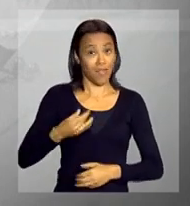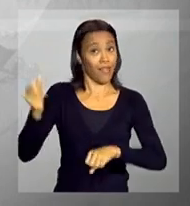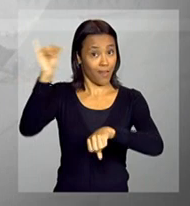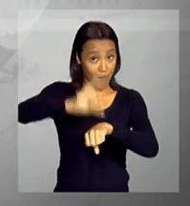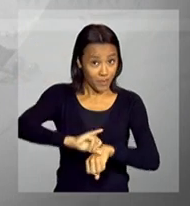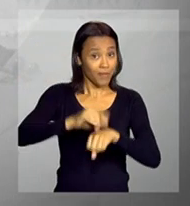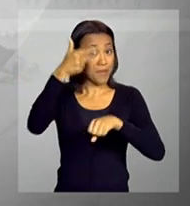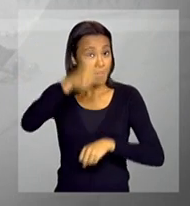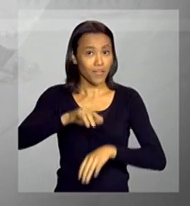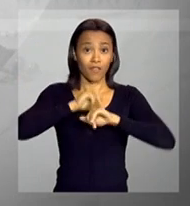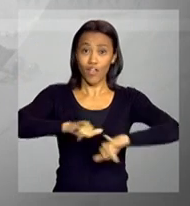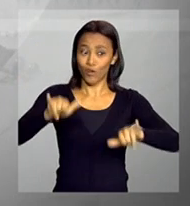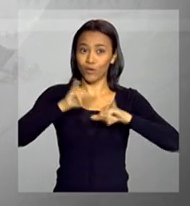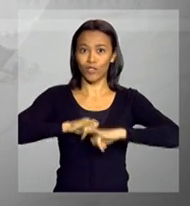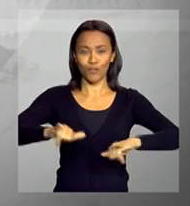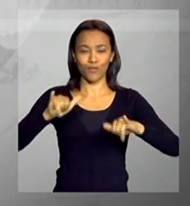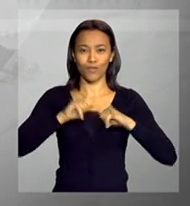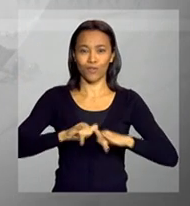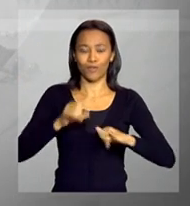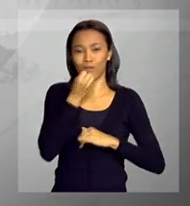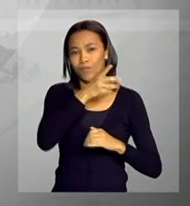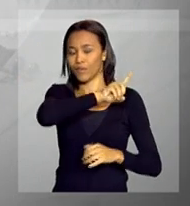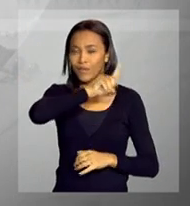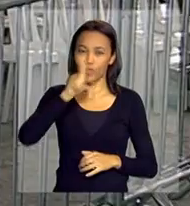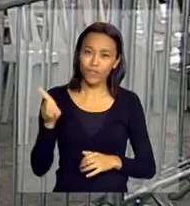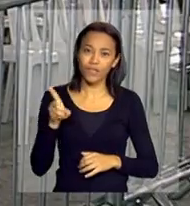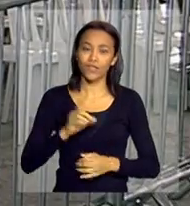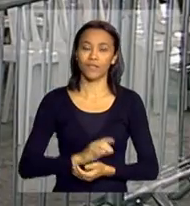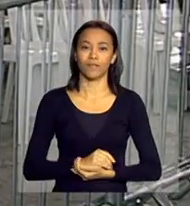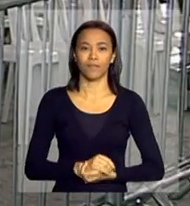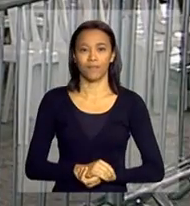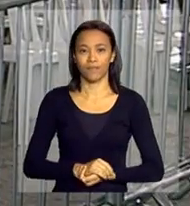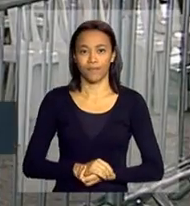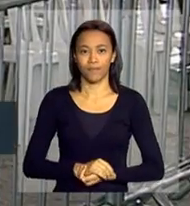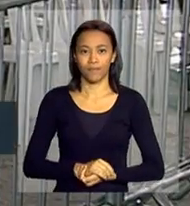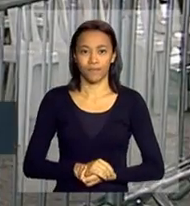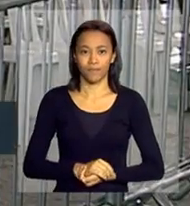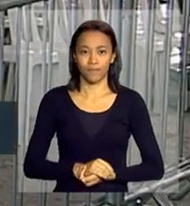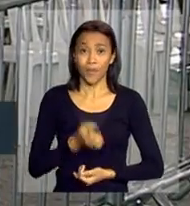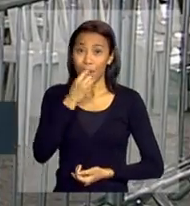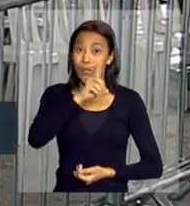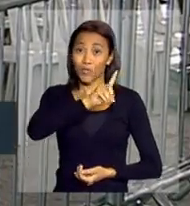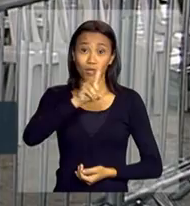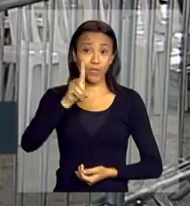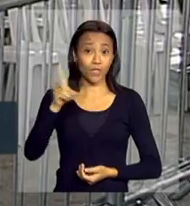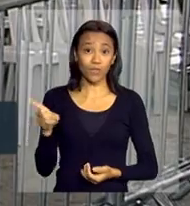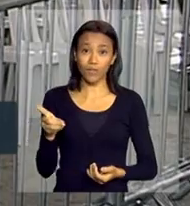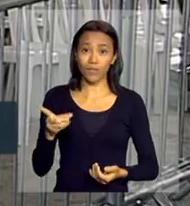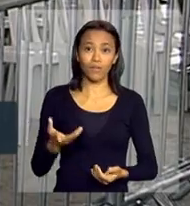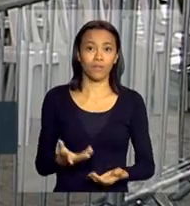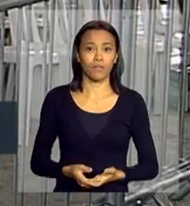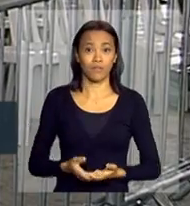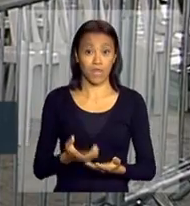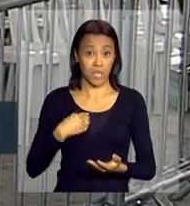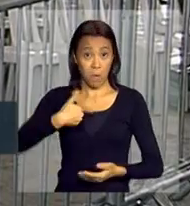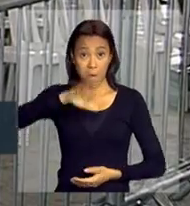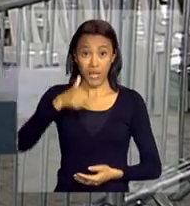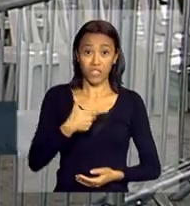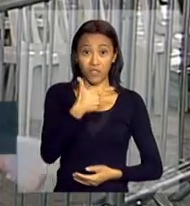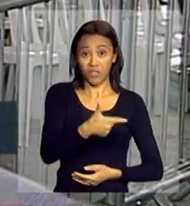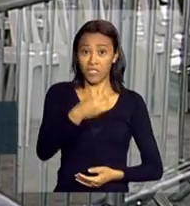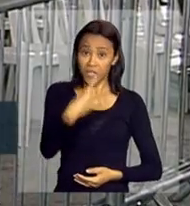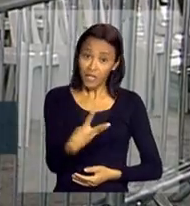paraibana e tem mais informações. Bom dia, Priscila. Bom dia, Lúcia. Os recursos são de mais de 23